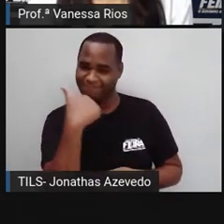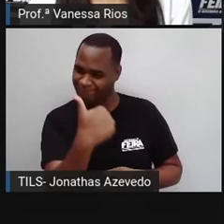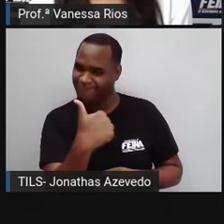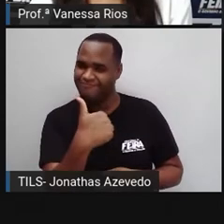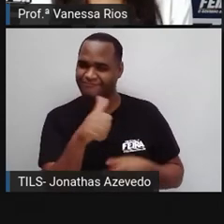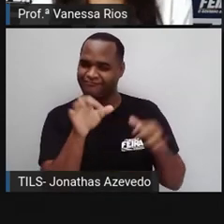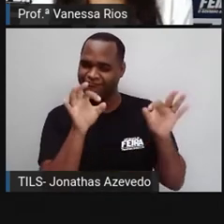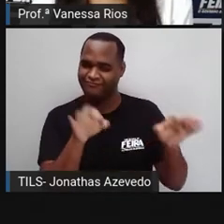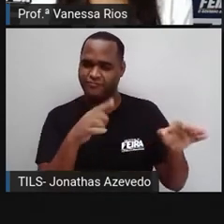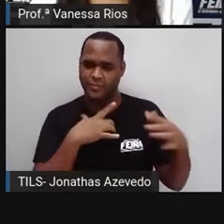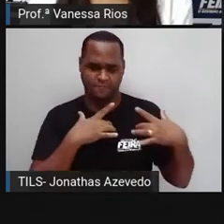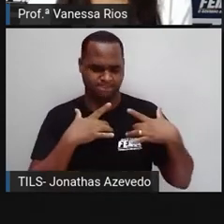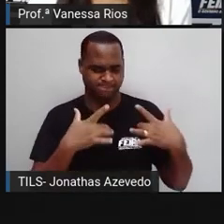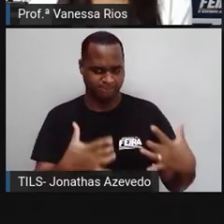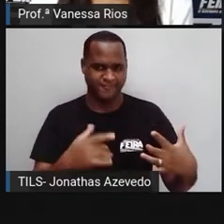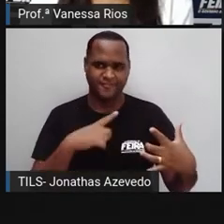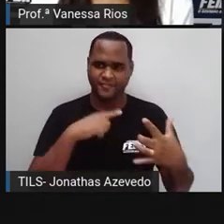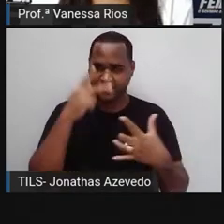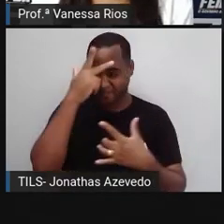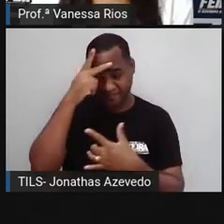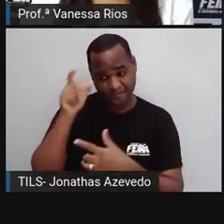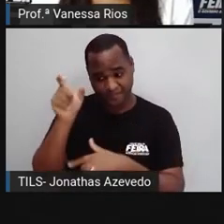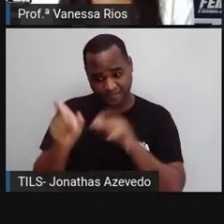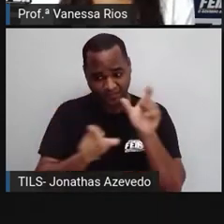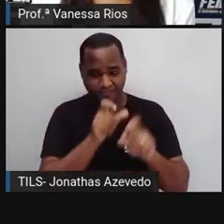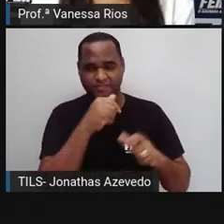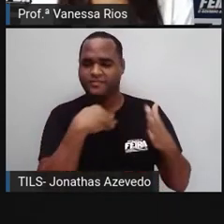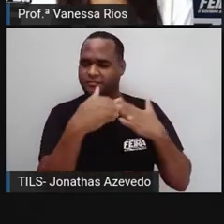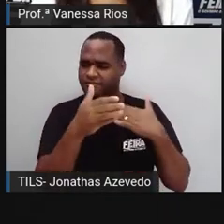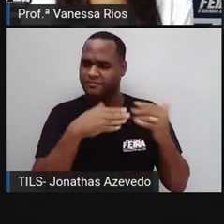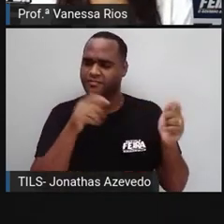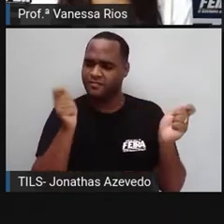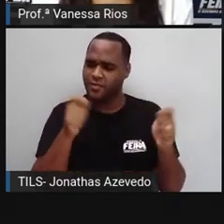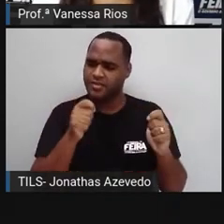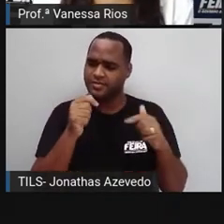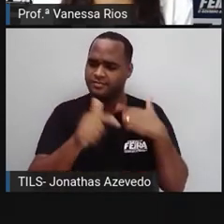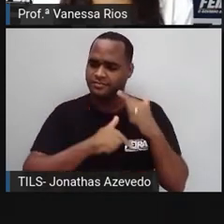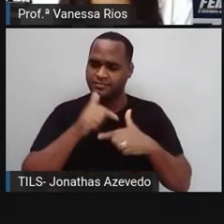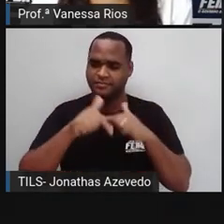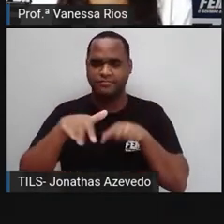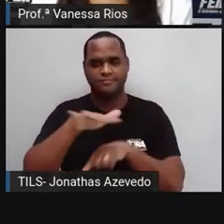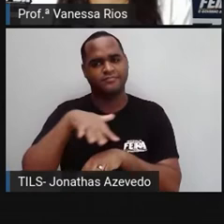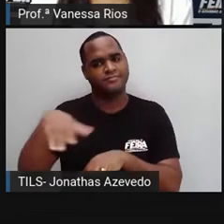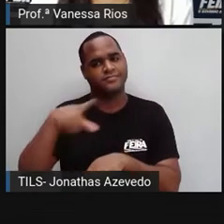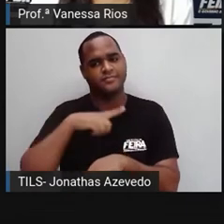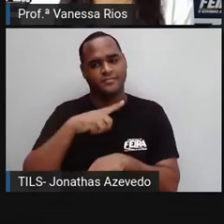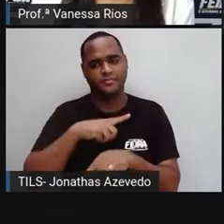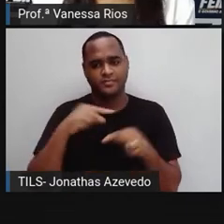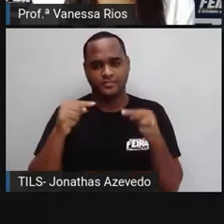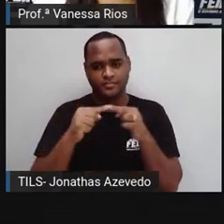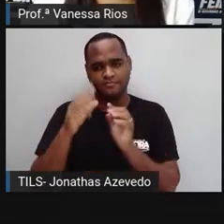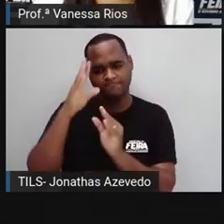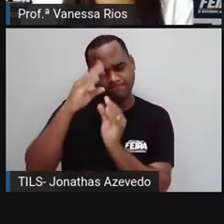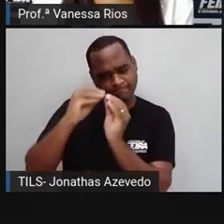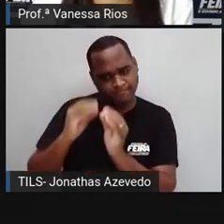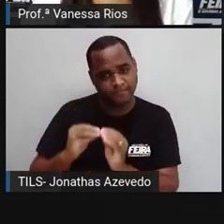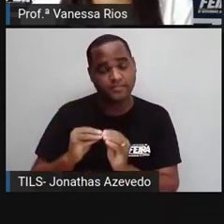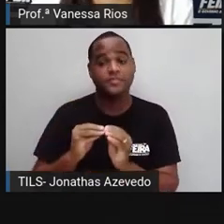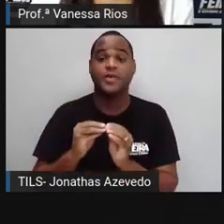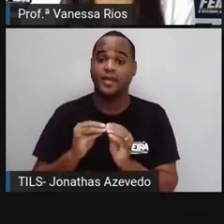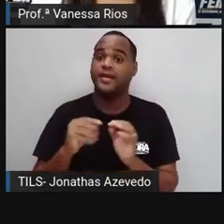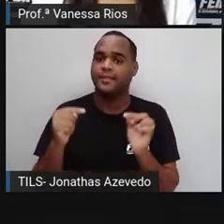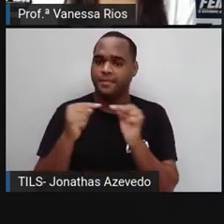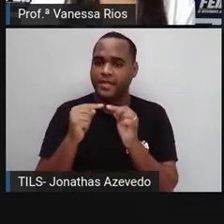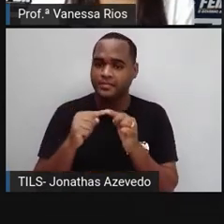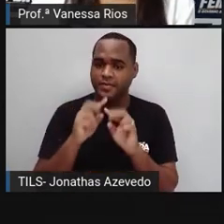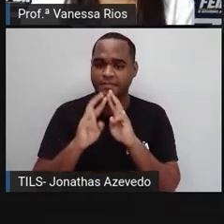Com disposição, qualquer pessoa pode agir de maneira empreendedora. Então, atitudes empreendedoras são